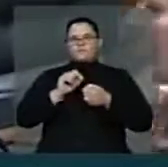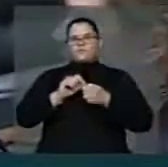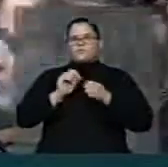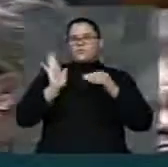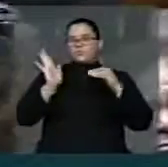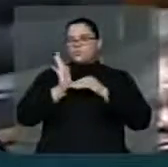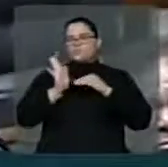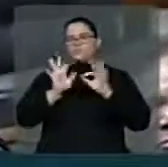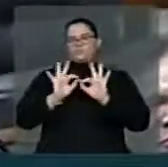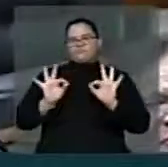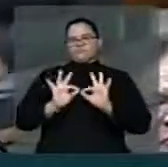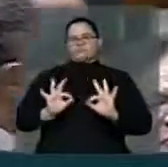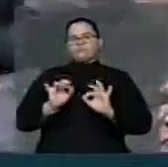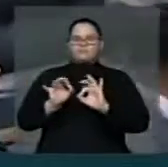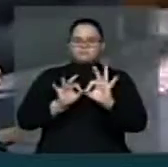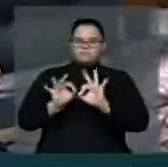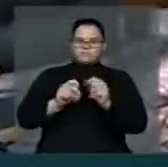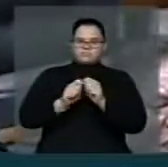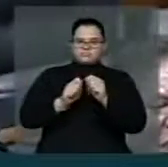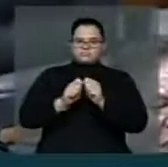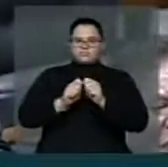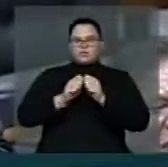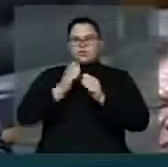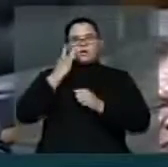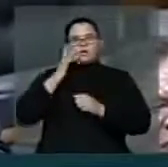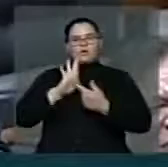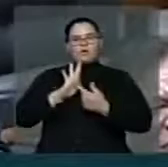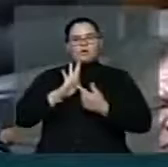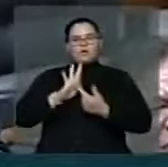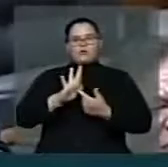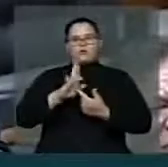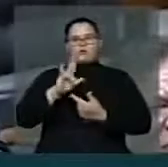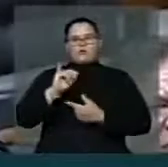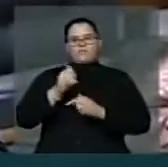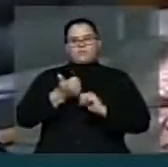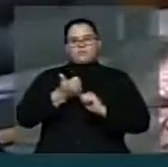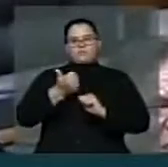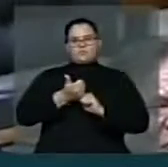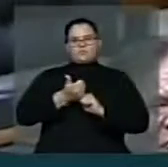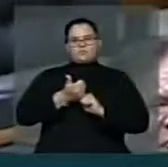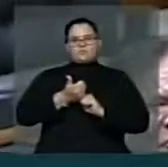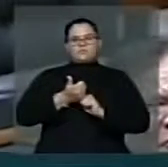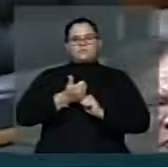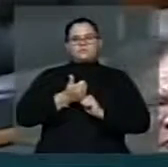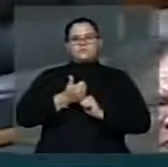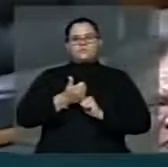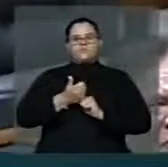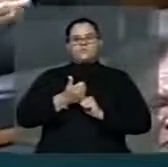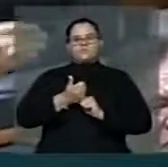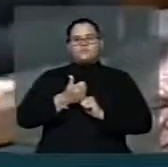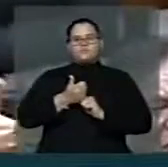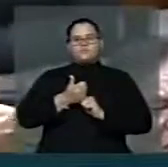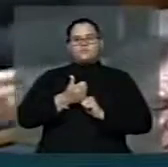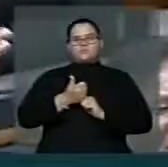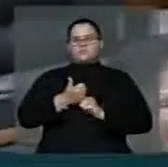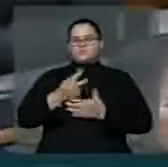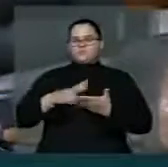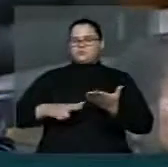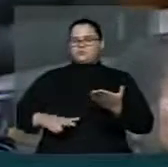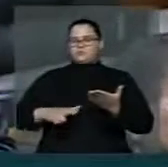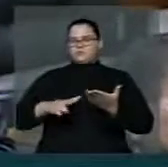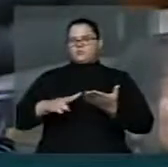detalhes para a apresentação do substitutivo que será lido amanhã